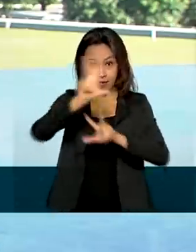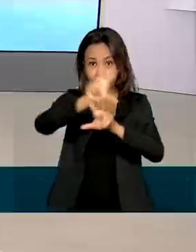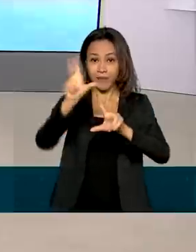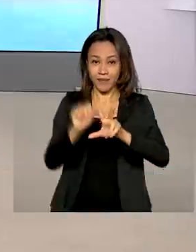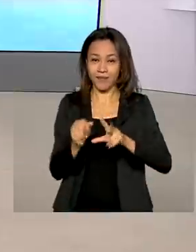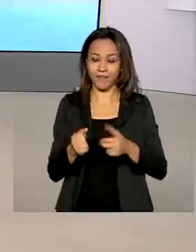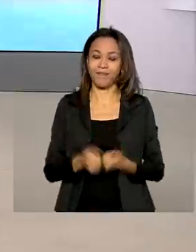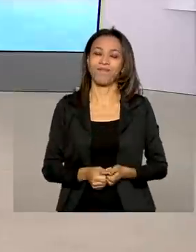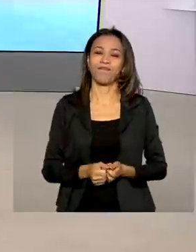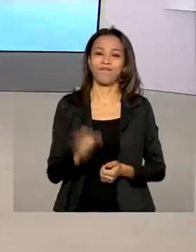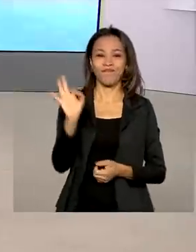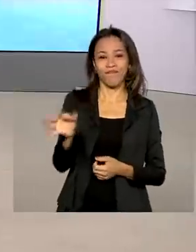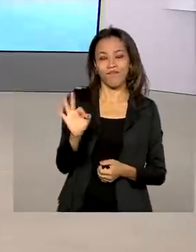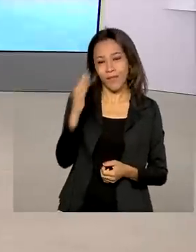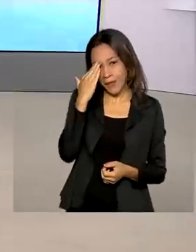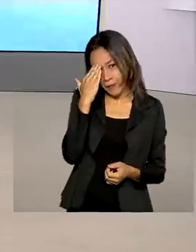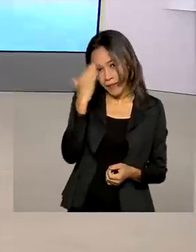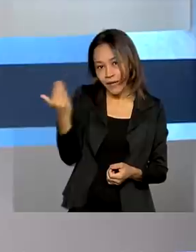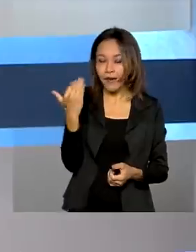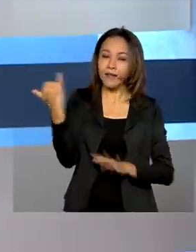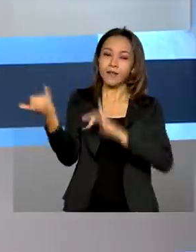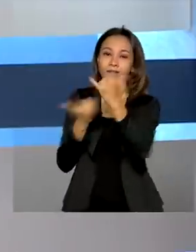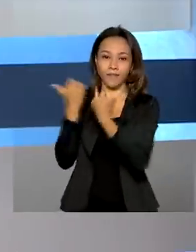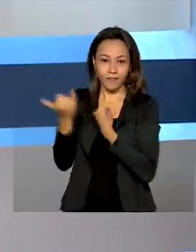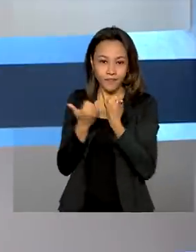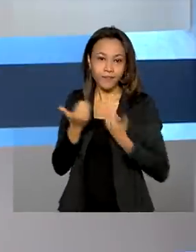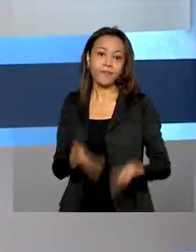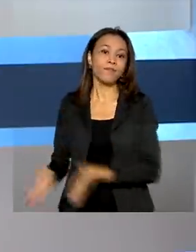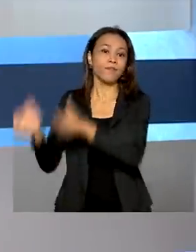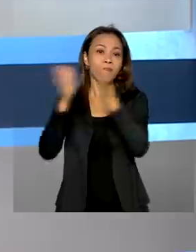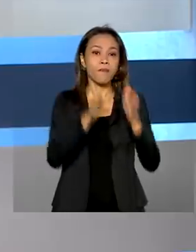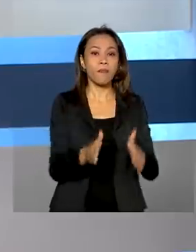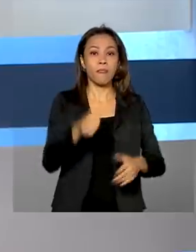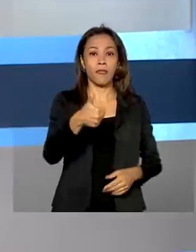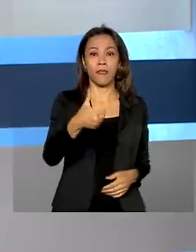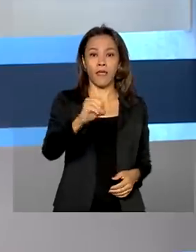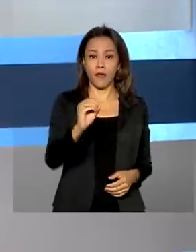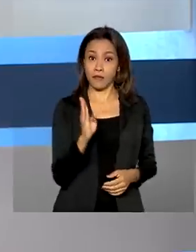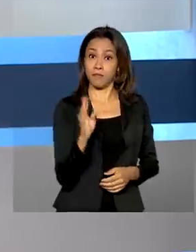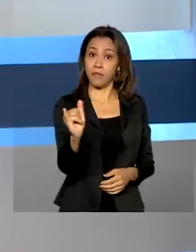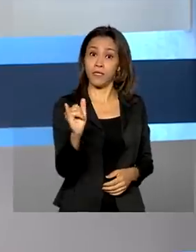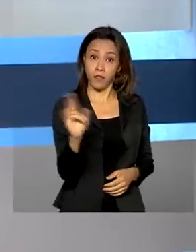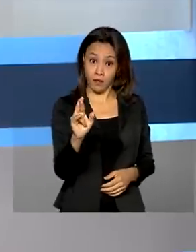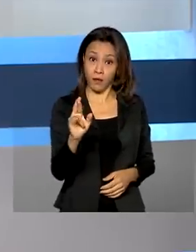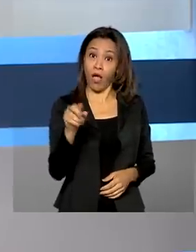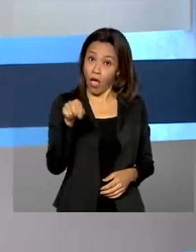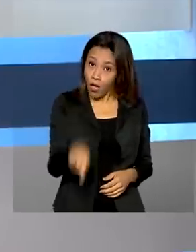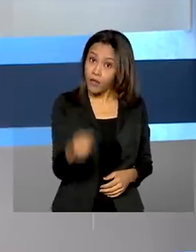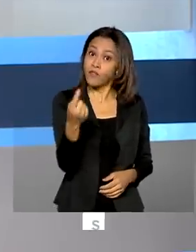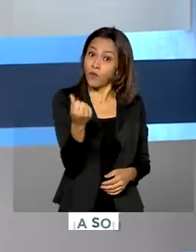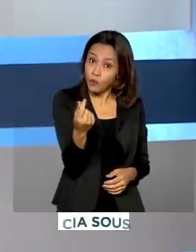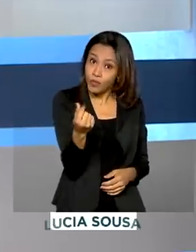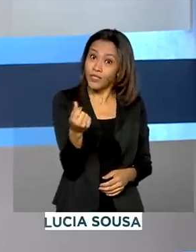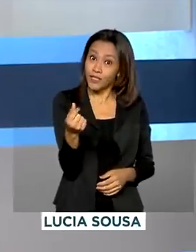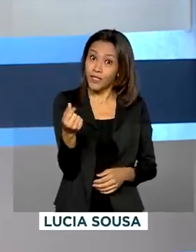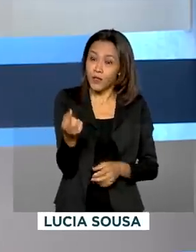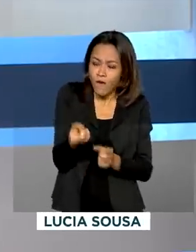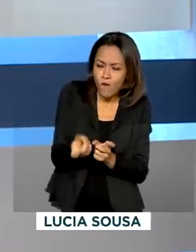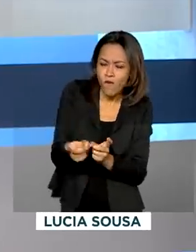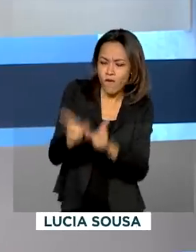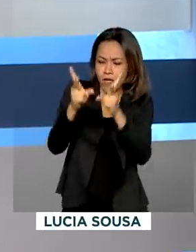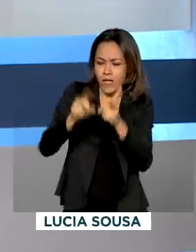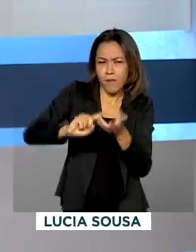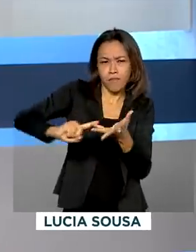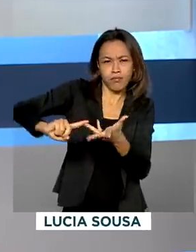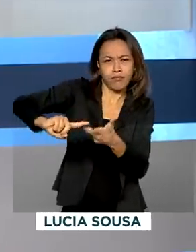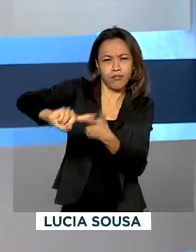Renata. Tá certo, Glauco. Obrigada pelas suas informações. 10 bilhões de reais. Esse foi o saldo da Infra Week, a semana